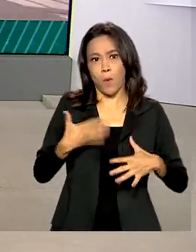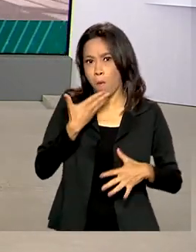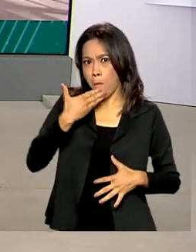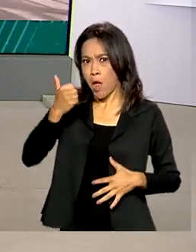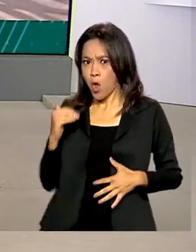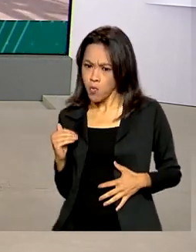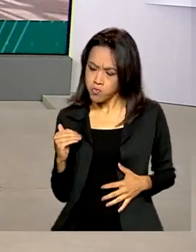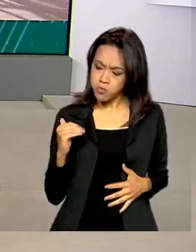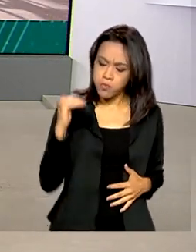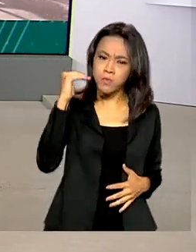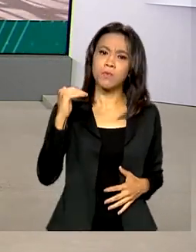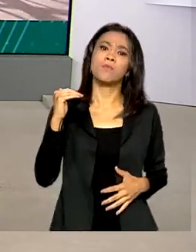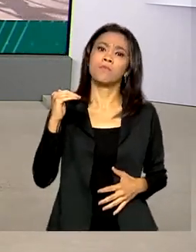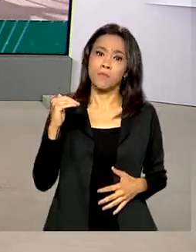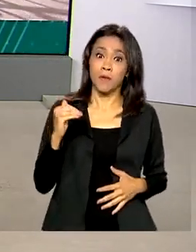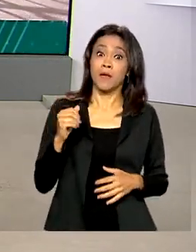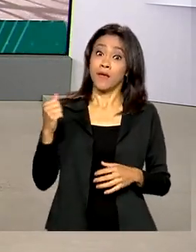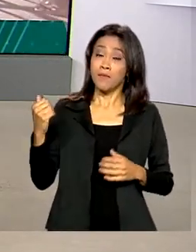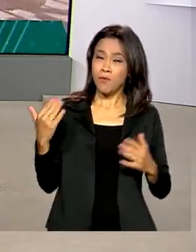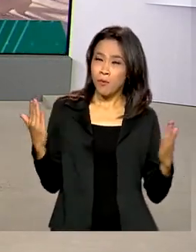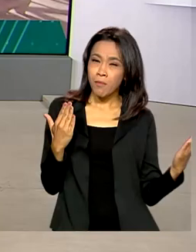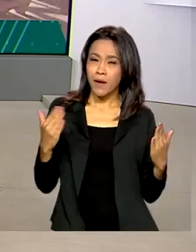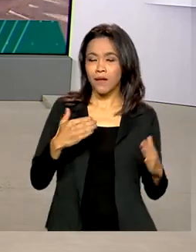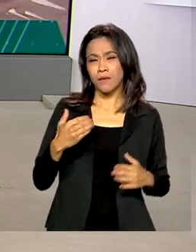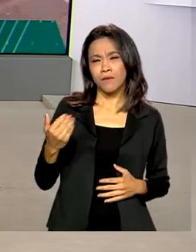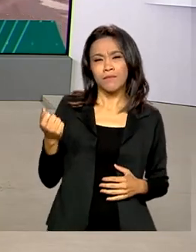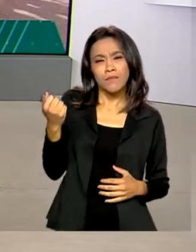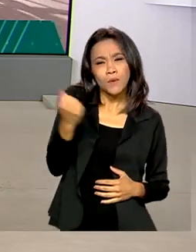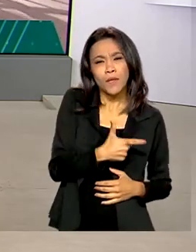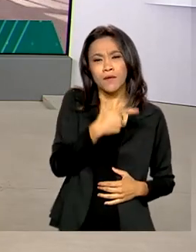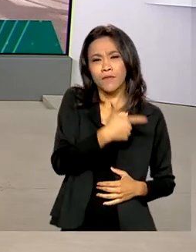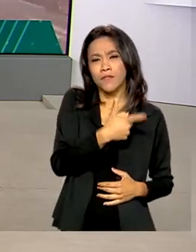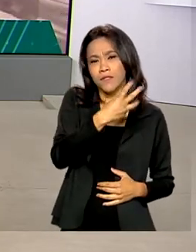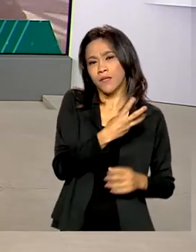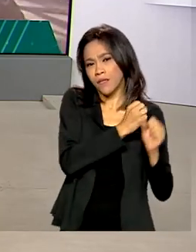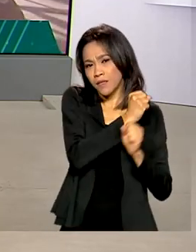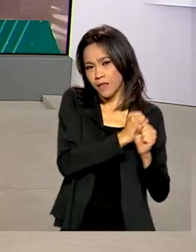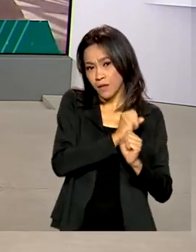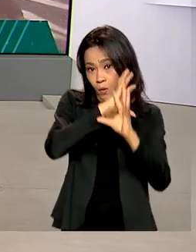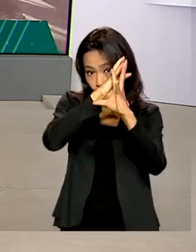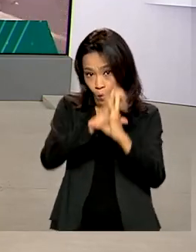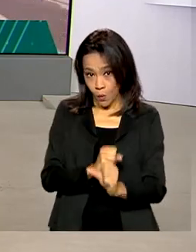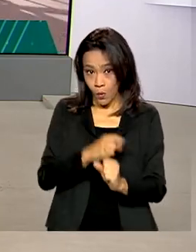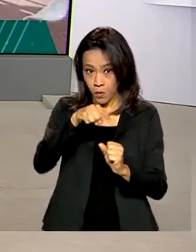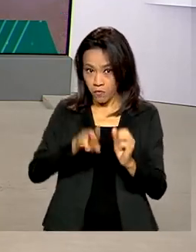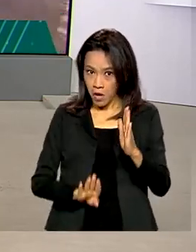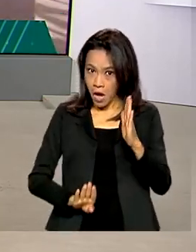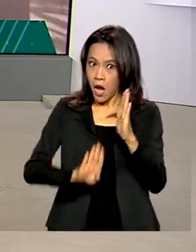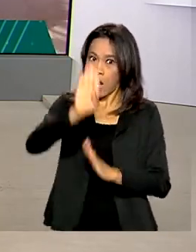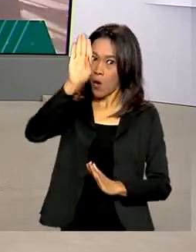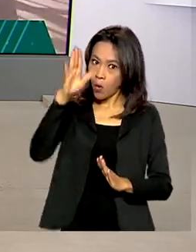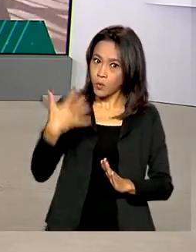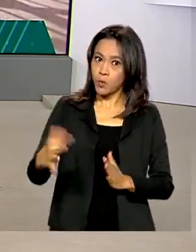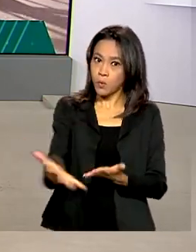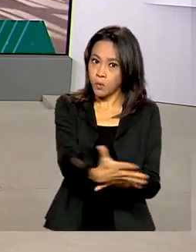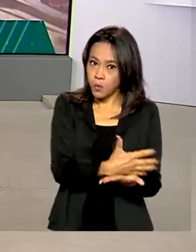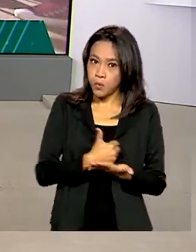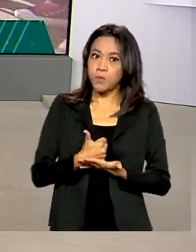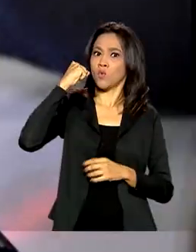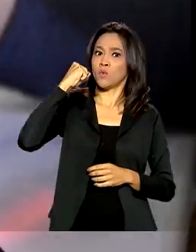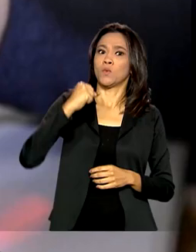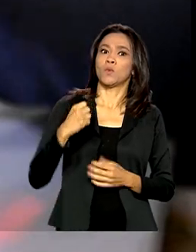desempenho para o mês em 23 anos. O acumulado do ano também registra recorde no valor arrecadado.